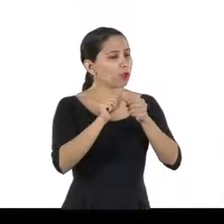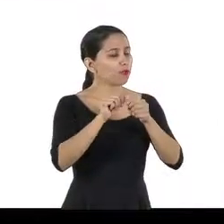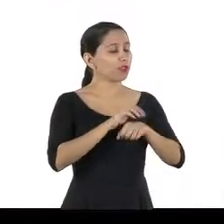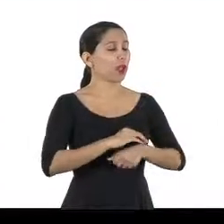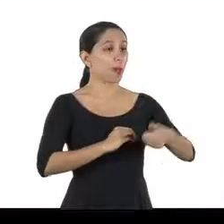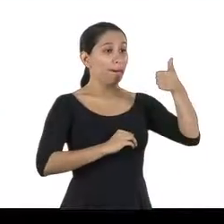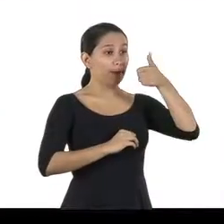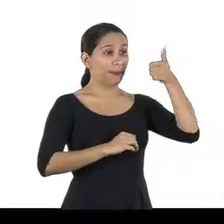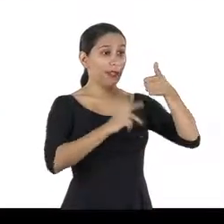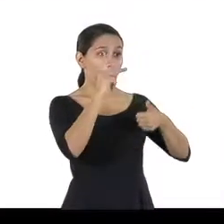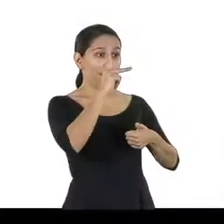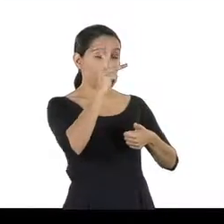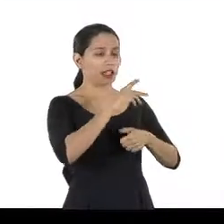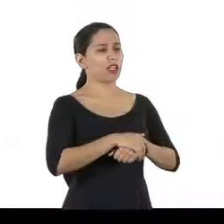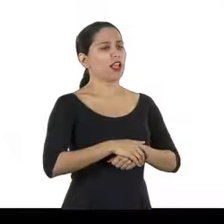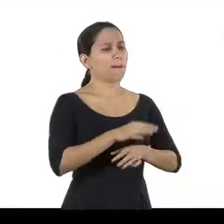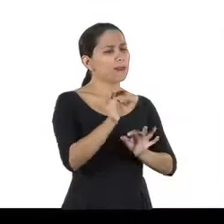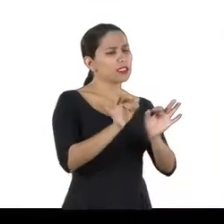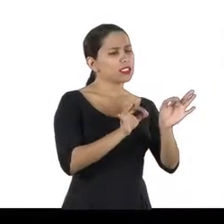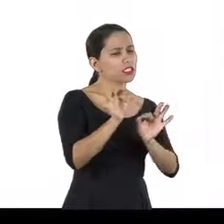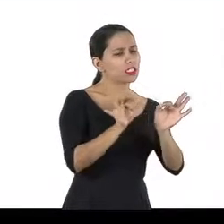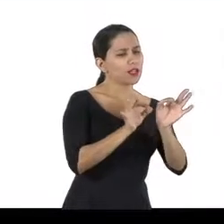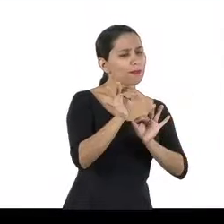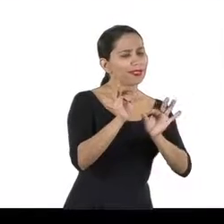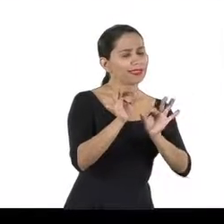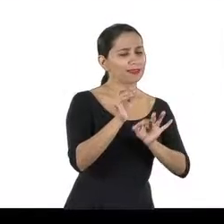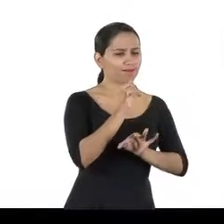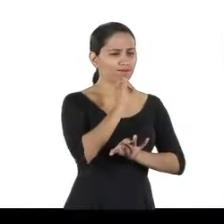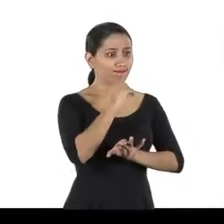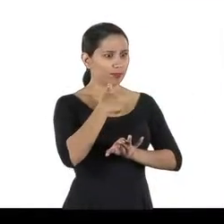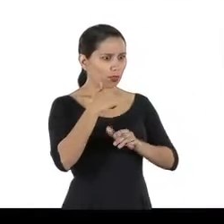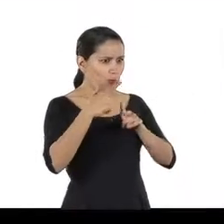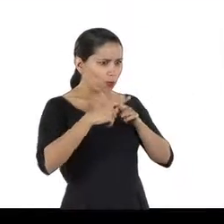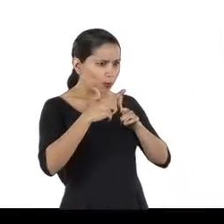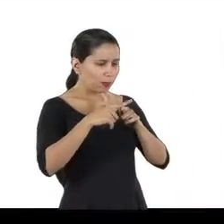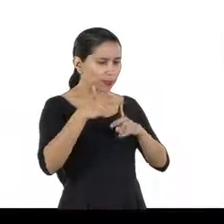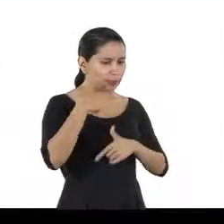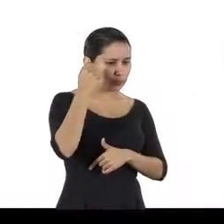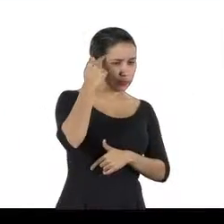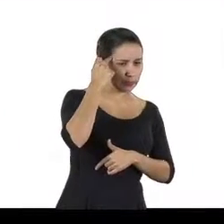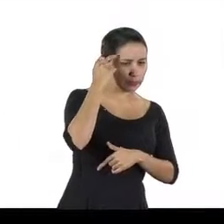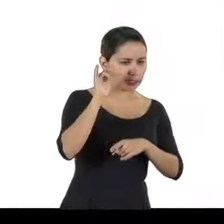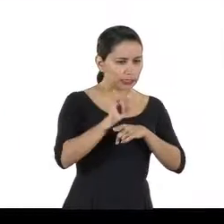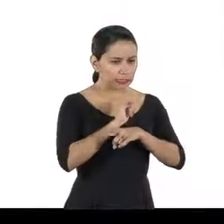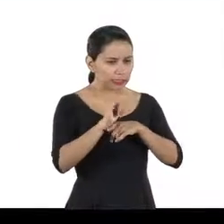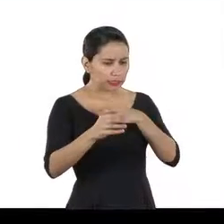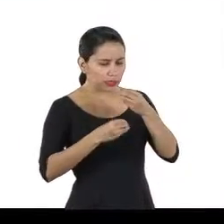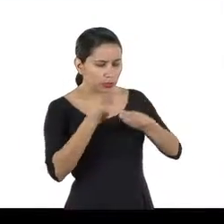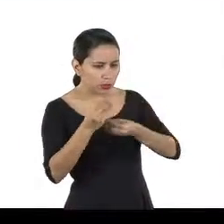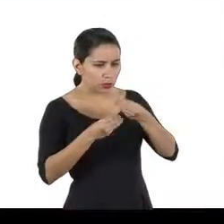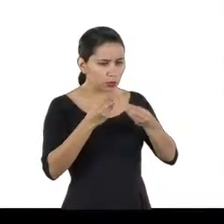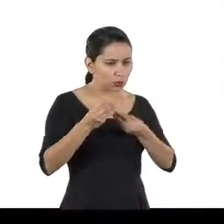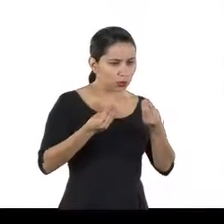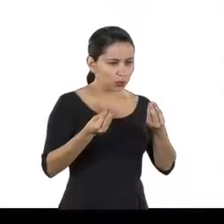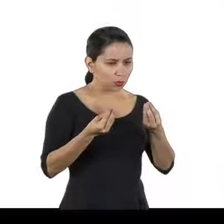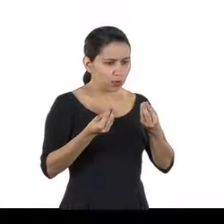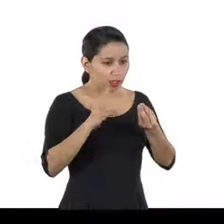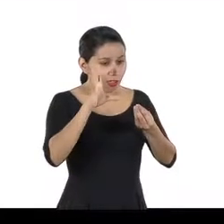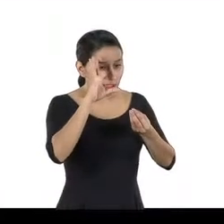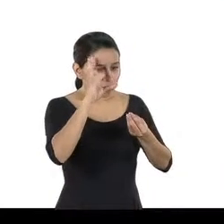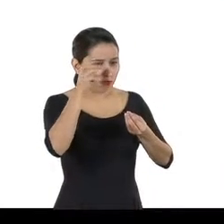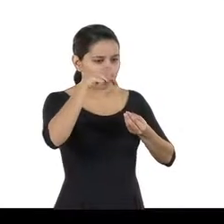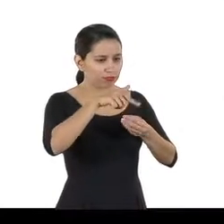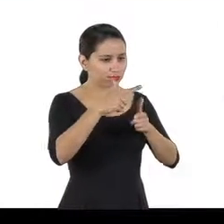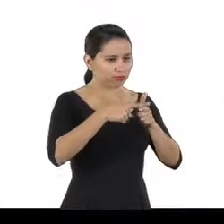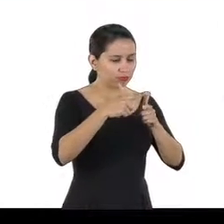primeira que o planejamento. Eu tenho um problema e a partir desse problema eu elaboro um plano de ação em função do meu processo e atribuo as